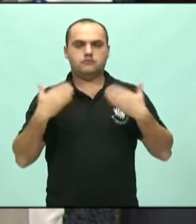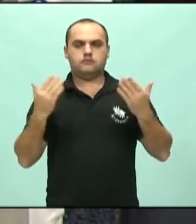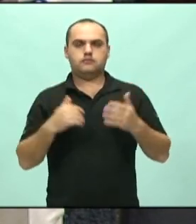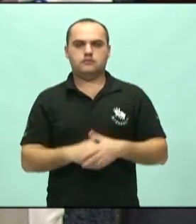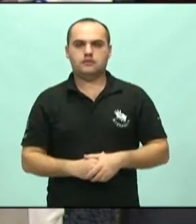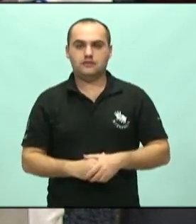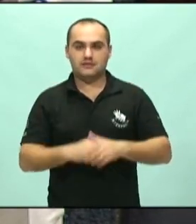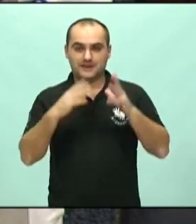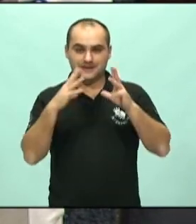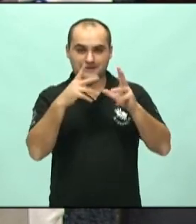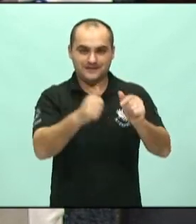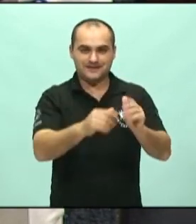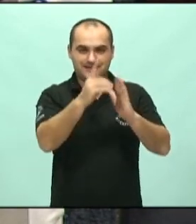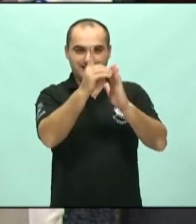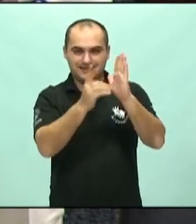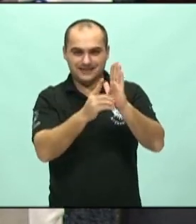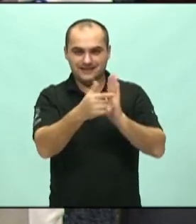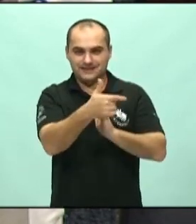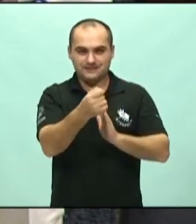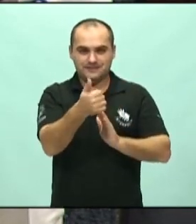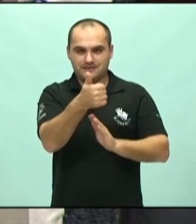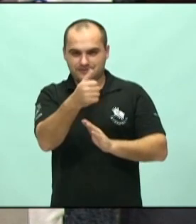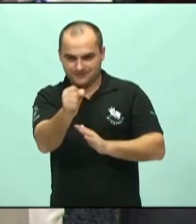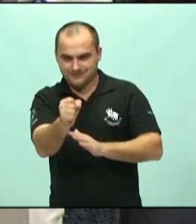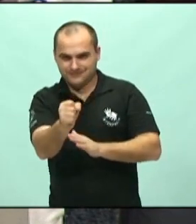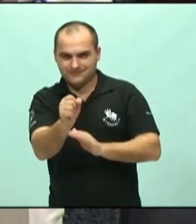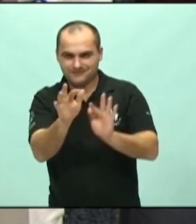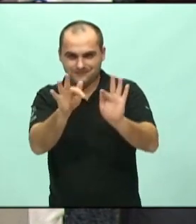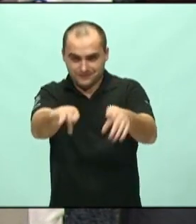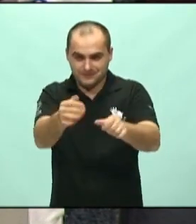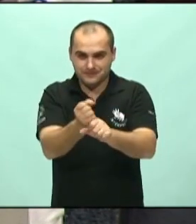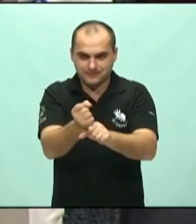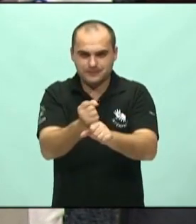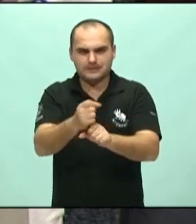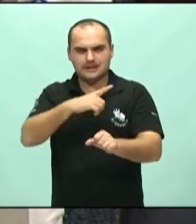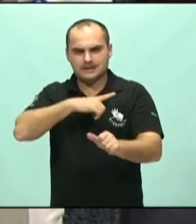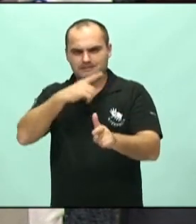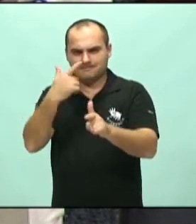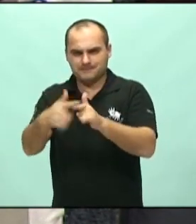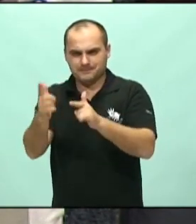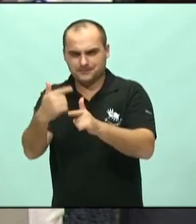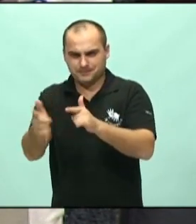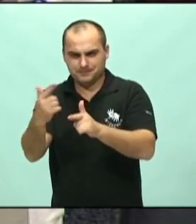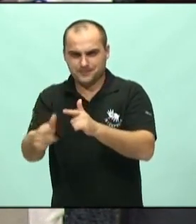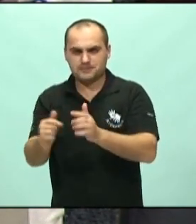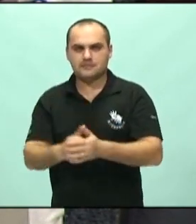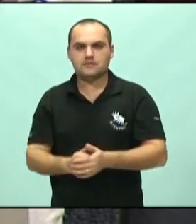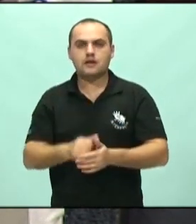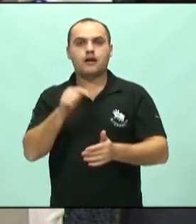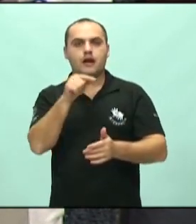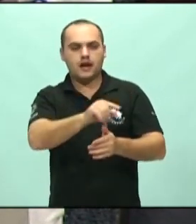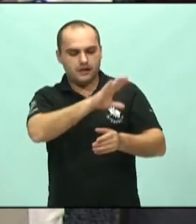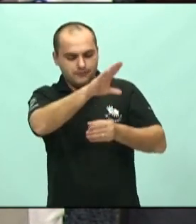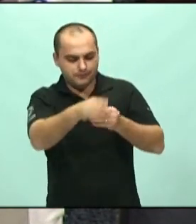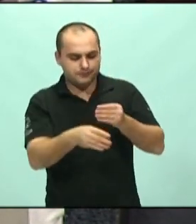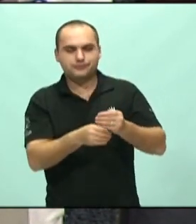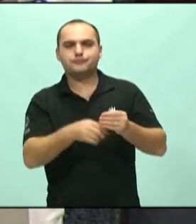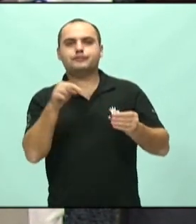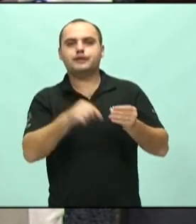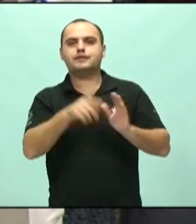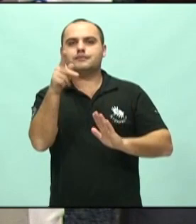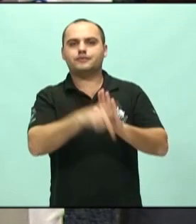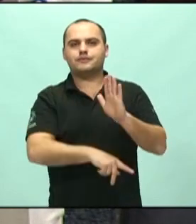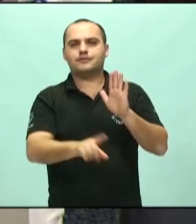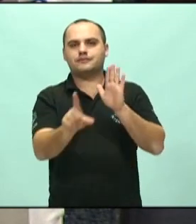fez através do decreto de 2018, esse no final do ano que causaria todos os prejuízos, ele incluiu nesse projeto